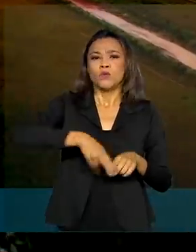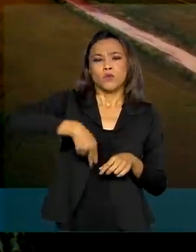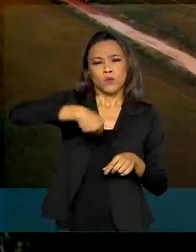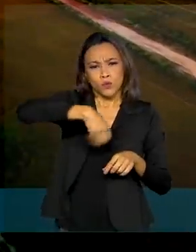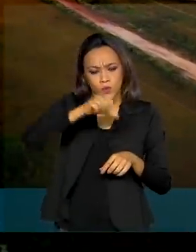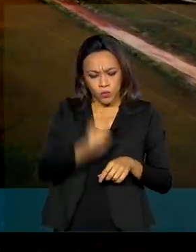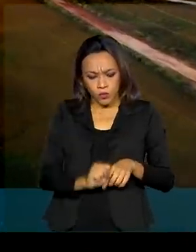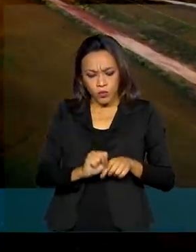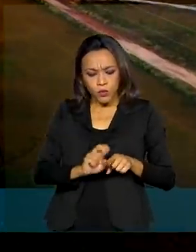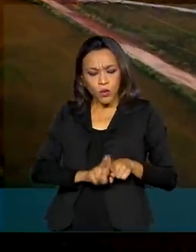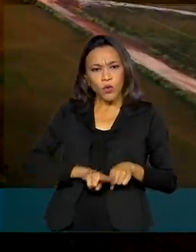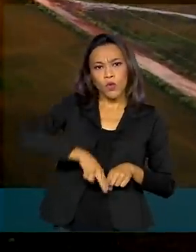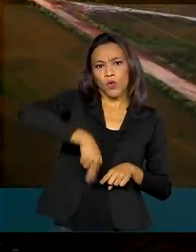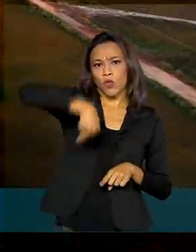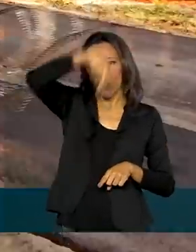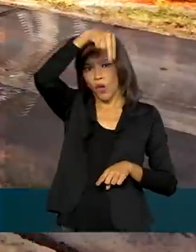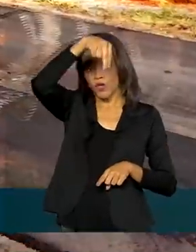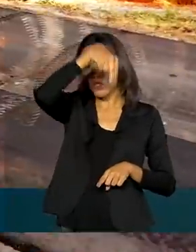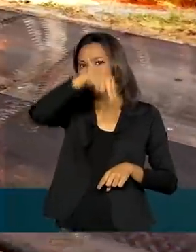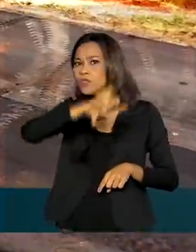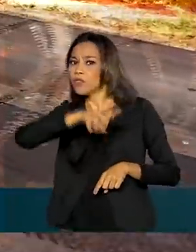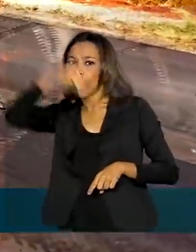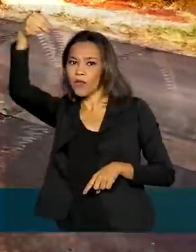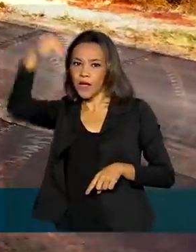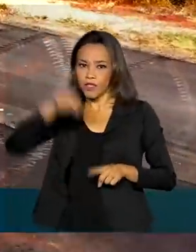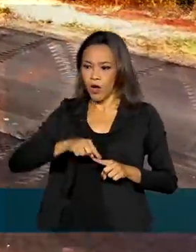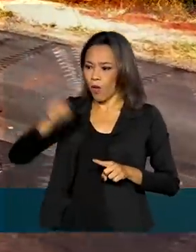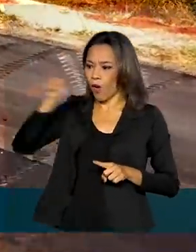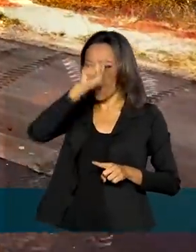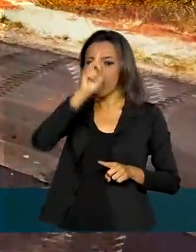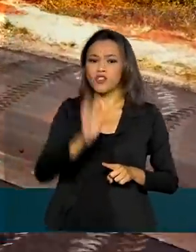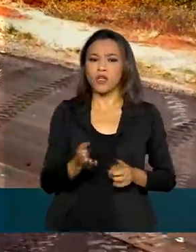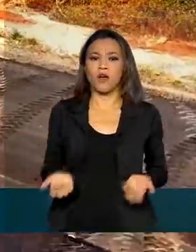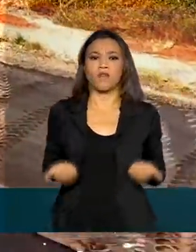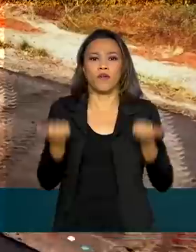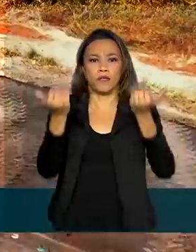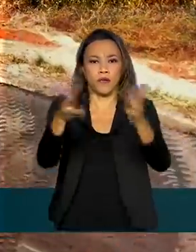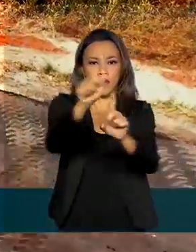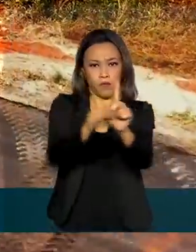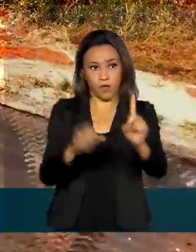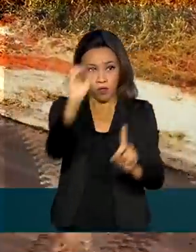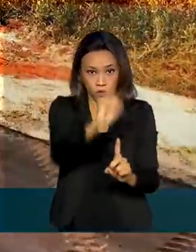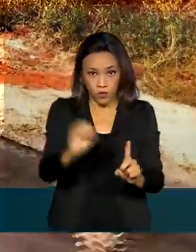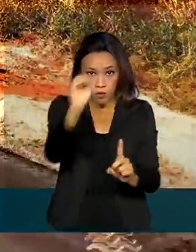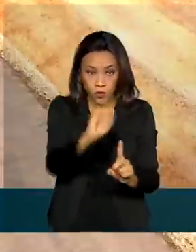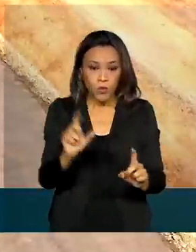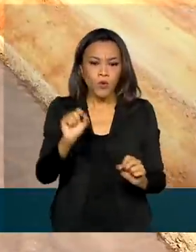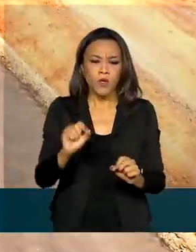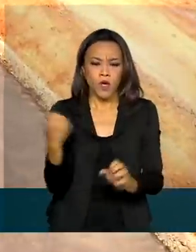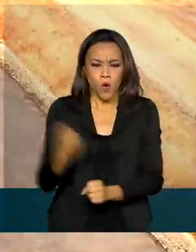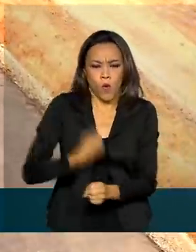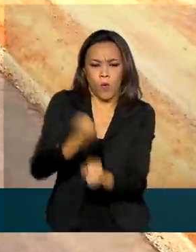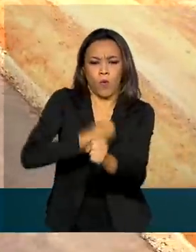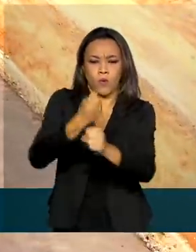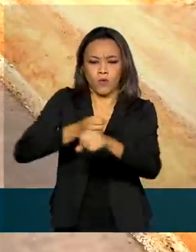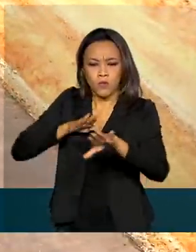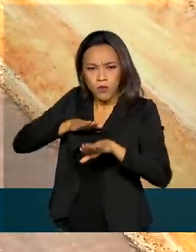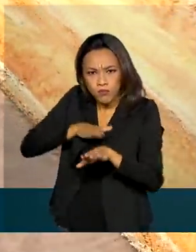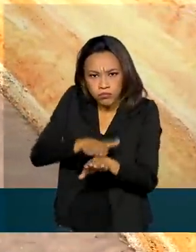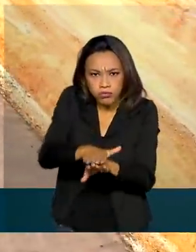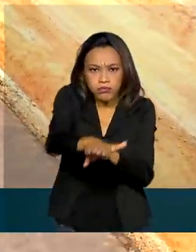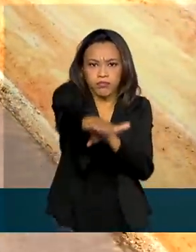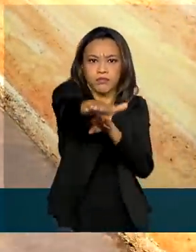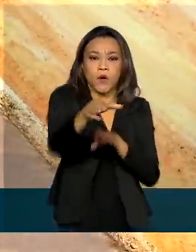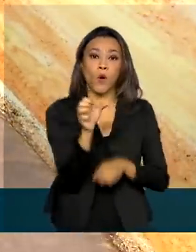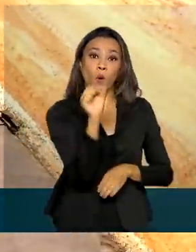chegando até o norte do país. Em outubro, foram entregues pelo Ministério da Infraestrutura obras em trechos de oito